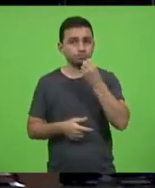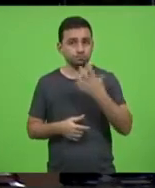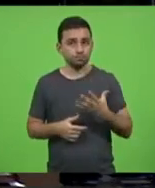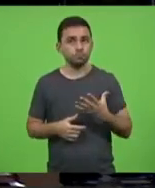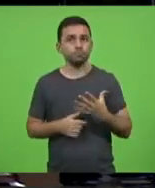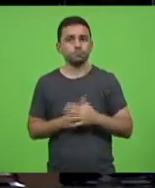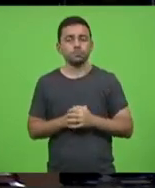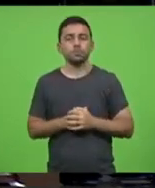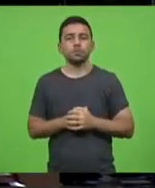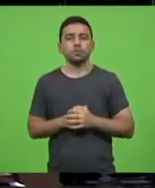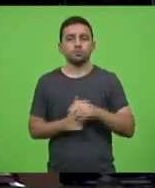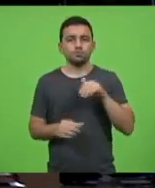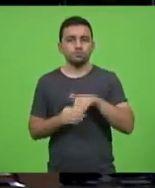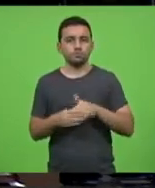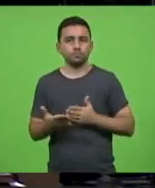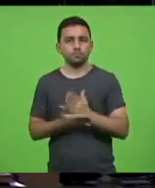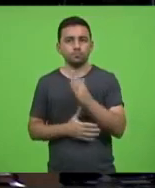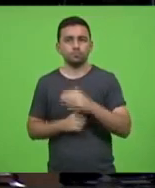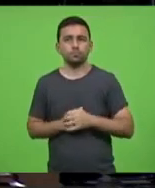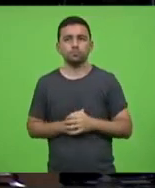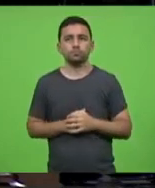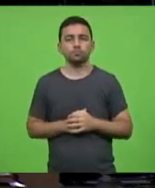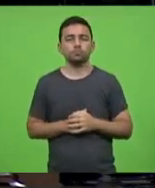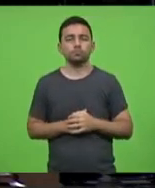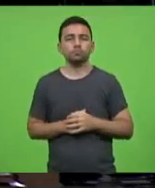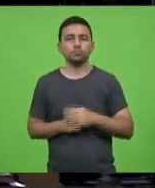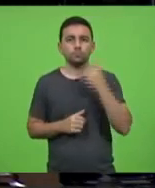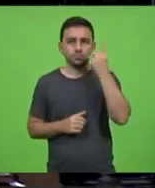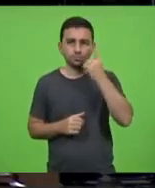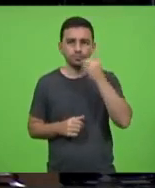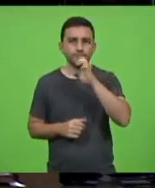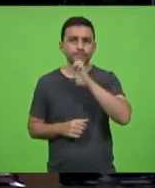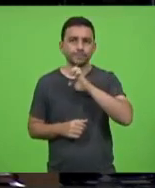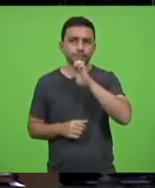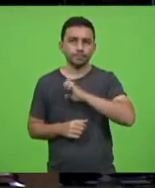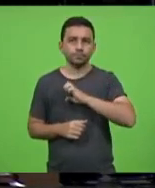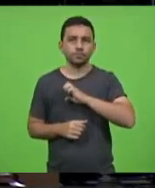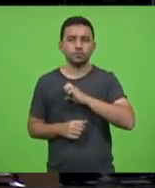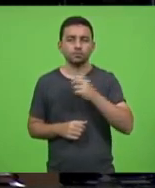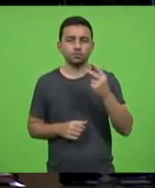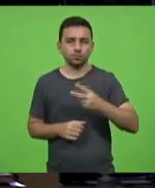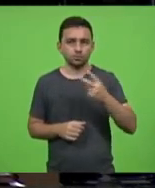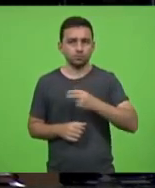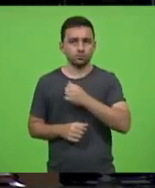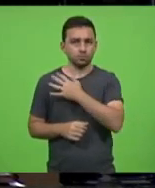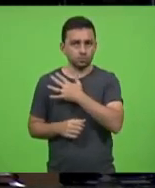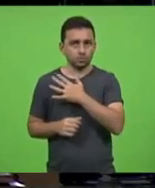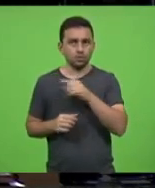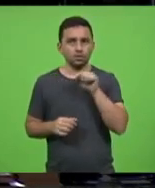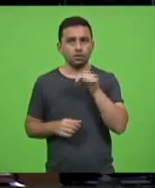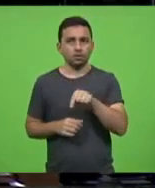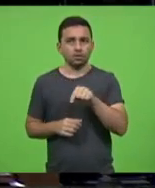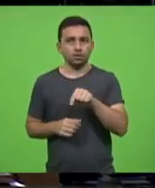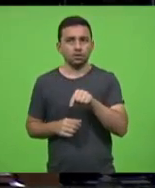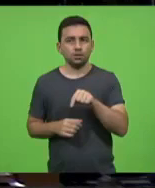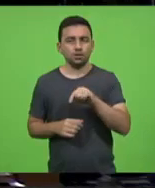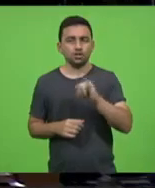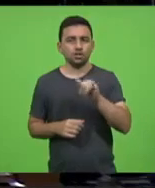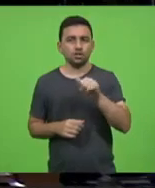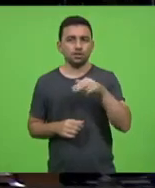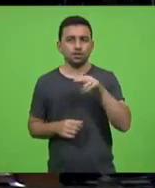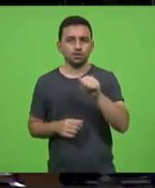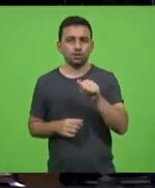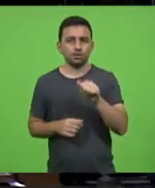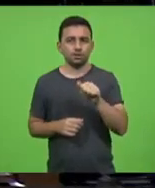votação aprovado deputado Felipe Estevam cumprimentando o segundo sargento Jana Carlos não